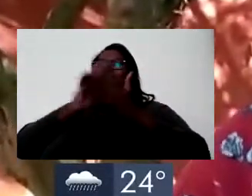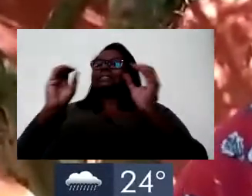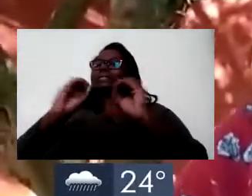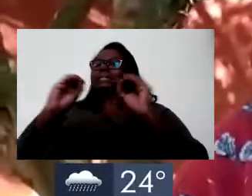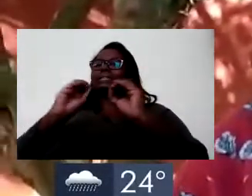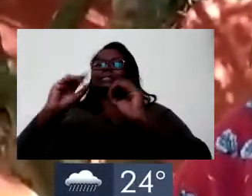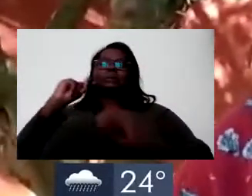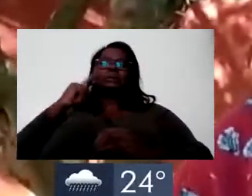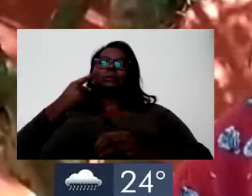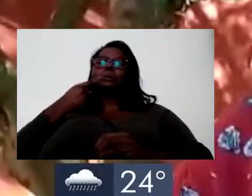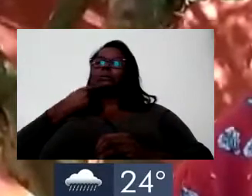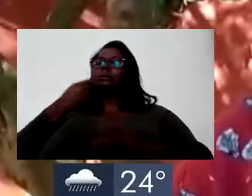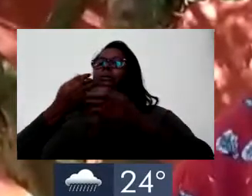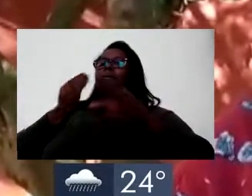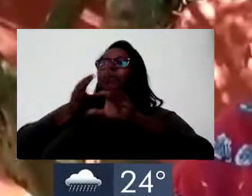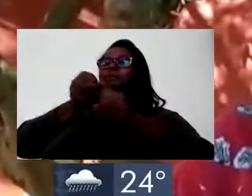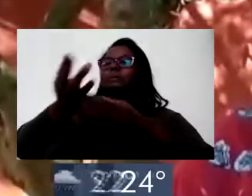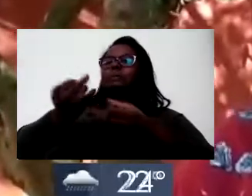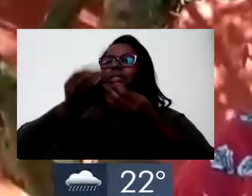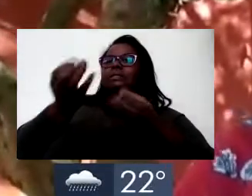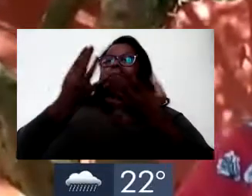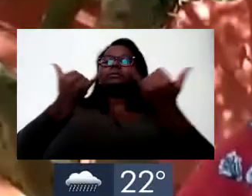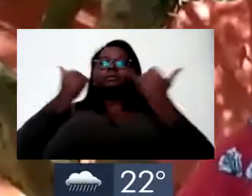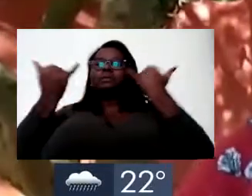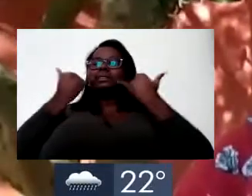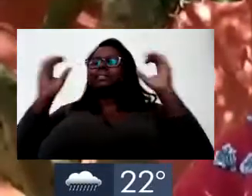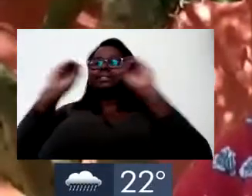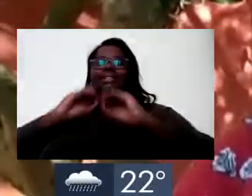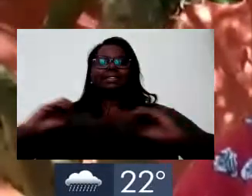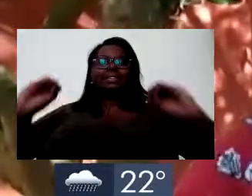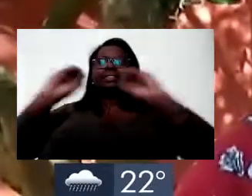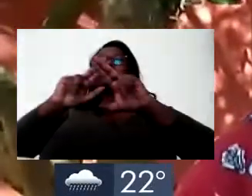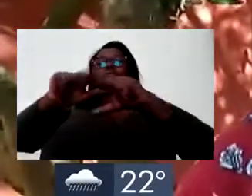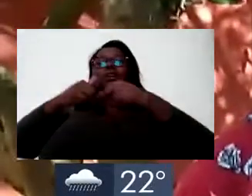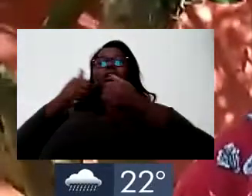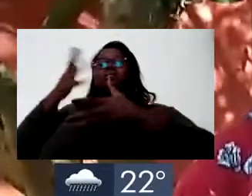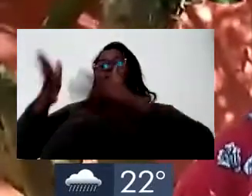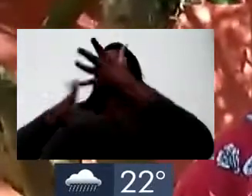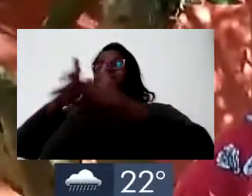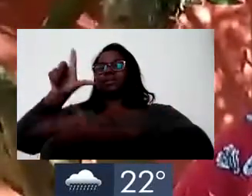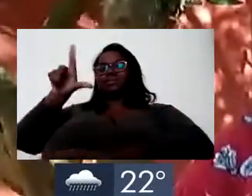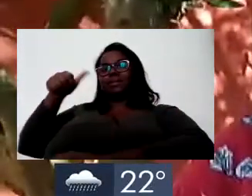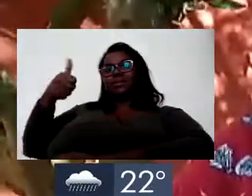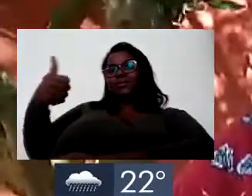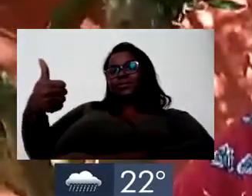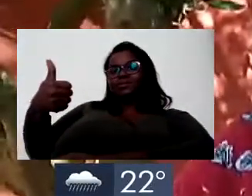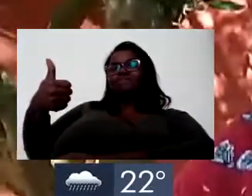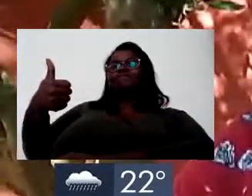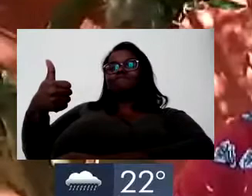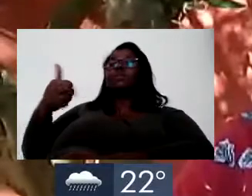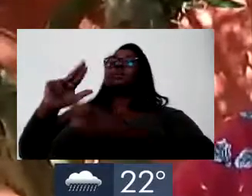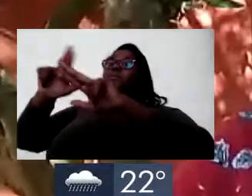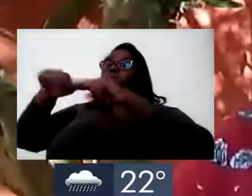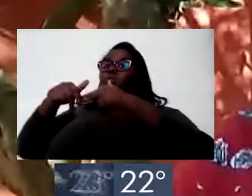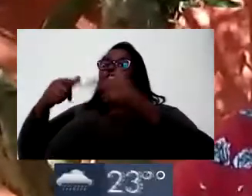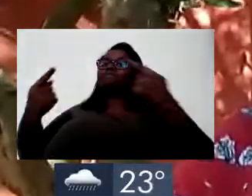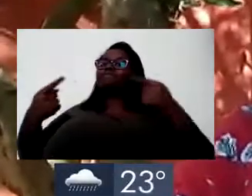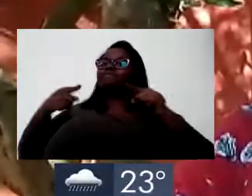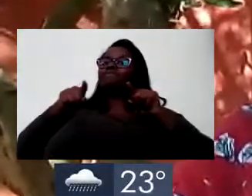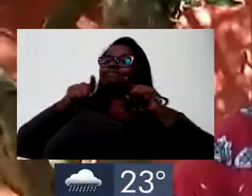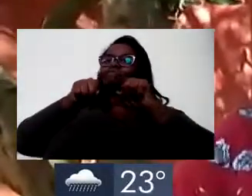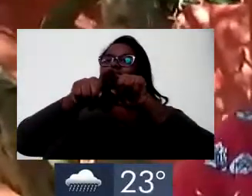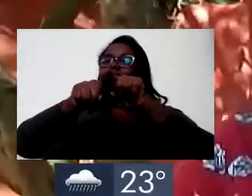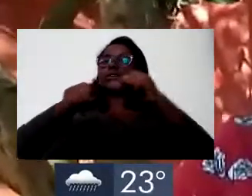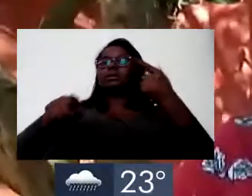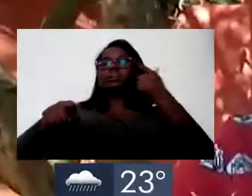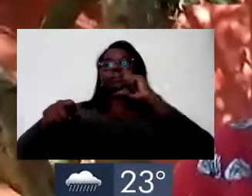produzido era a população surda, que tem a libras como sua primeira língua. E, portanto, nós firmamos